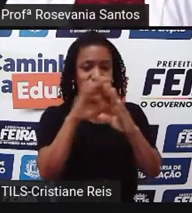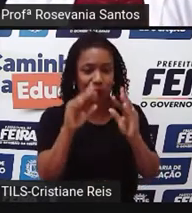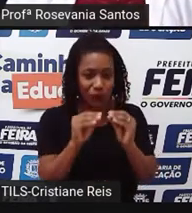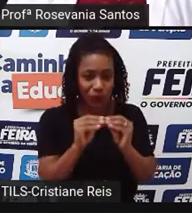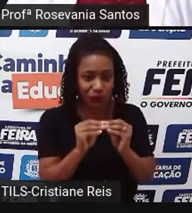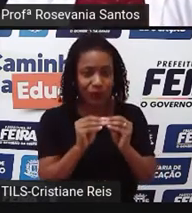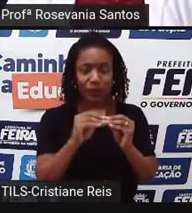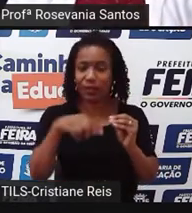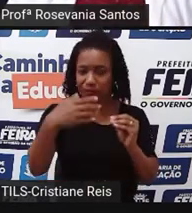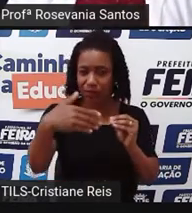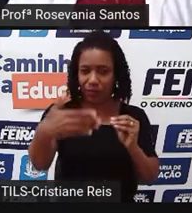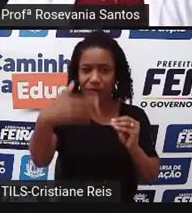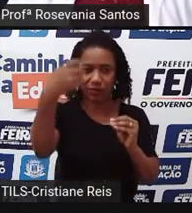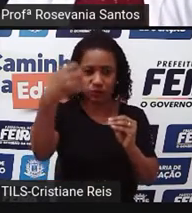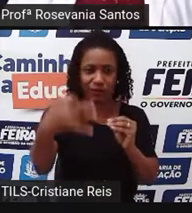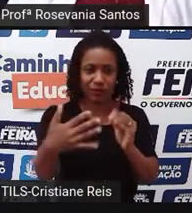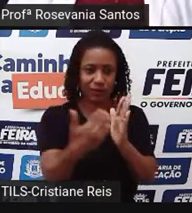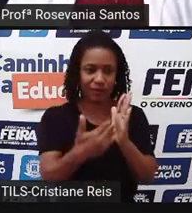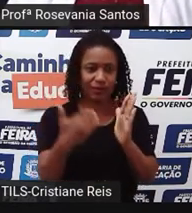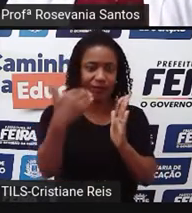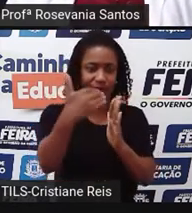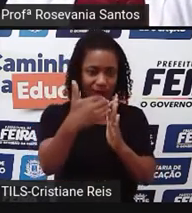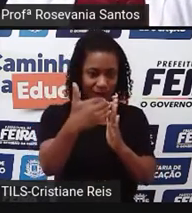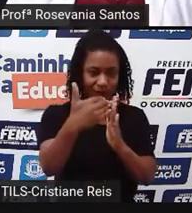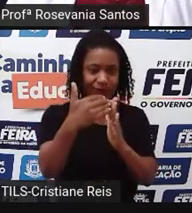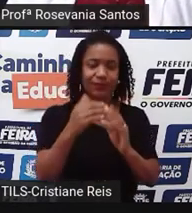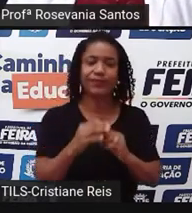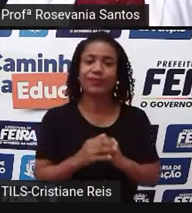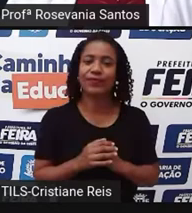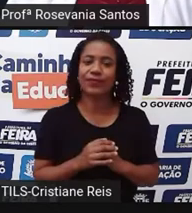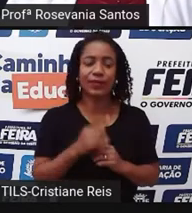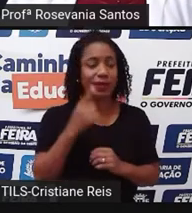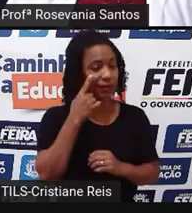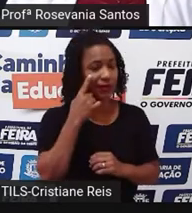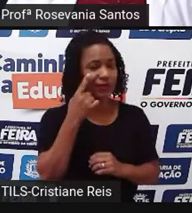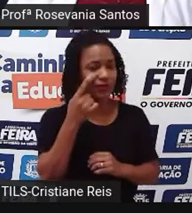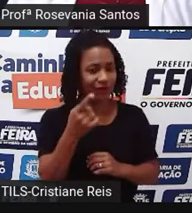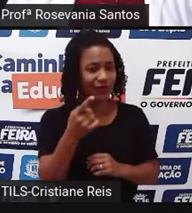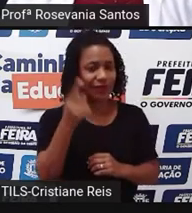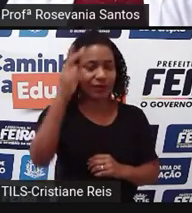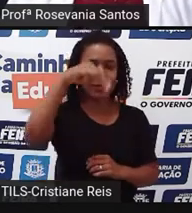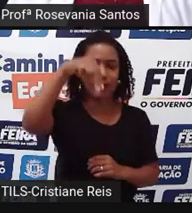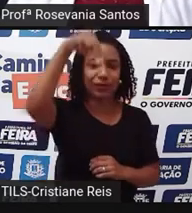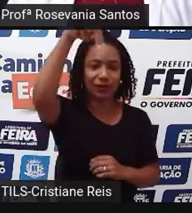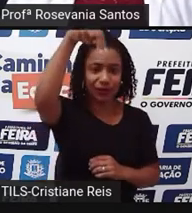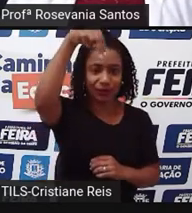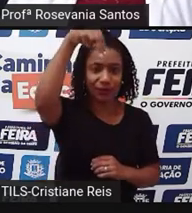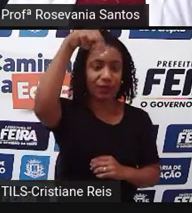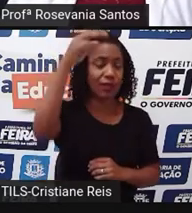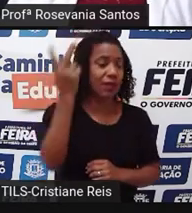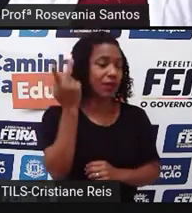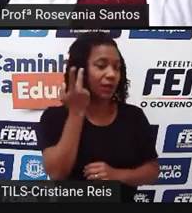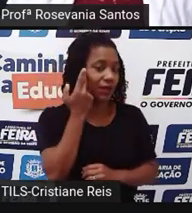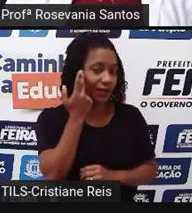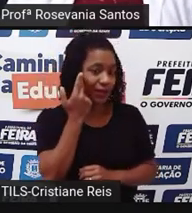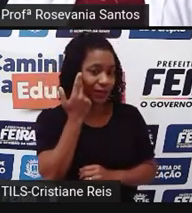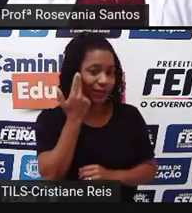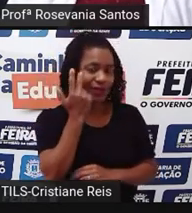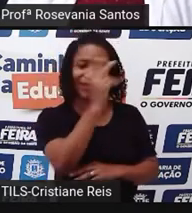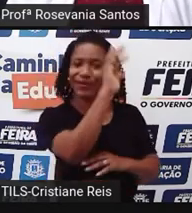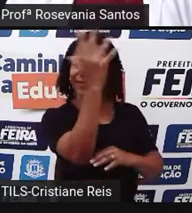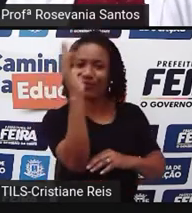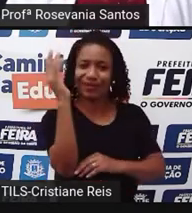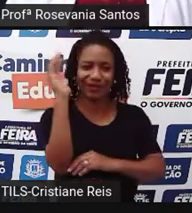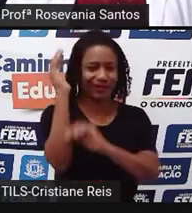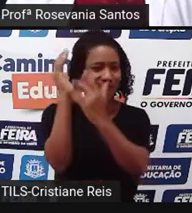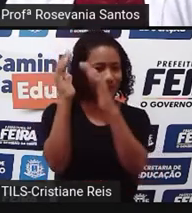um pouquinho mais à frente, claro, tudo de modo geral. Aqui a gente tem como base elementos naturais, exemplo da própria floresta aí,